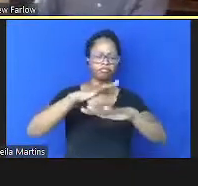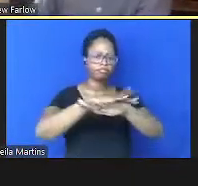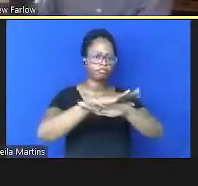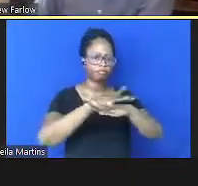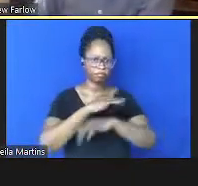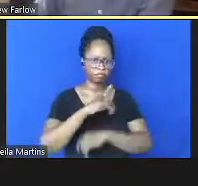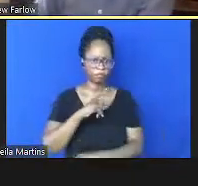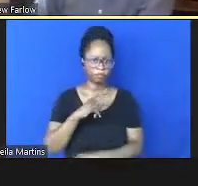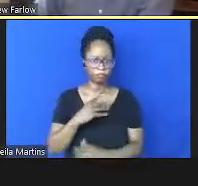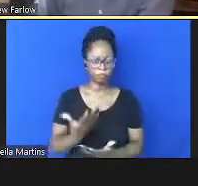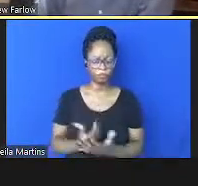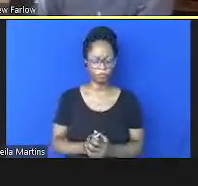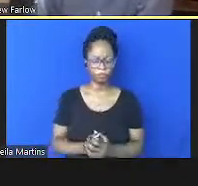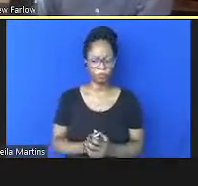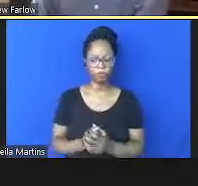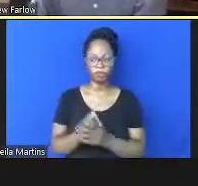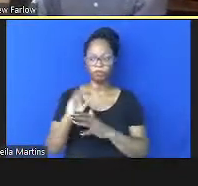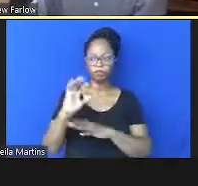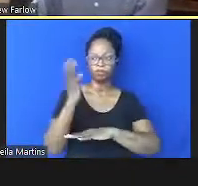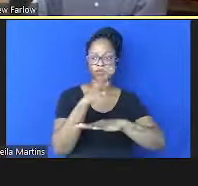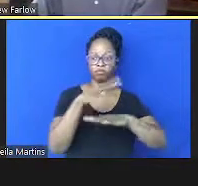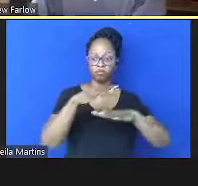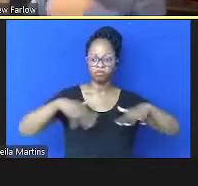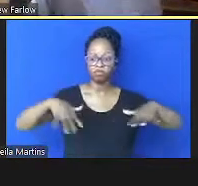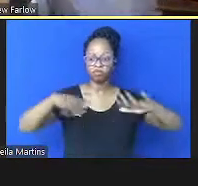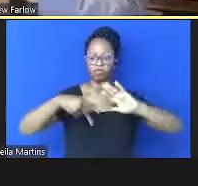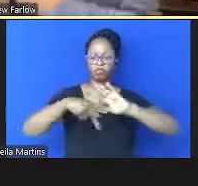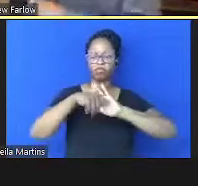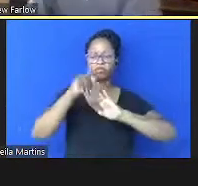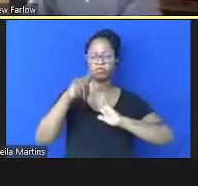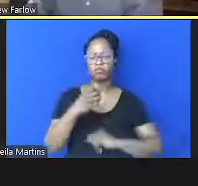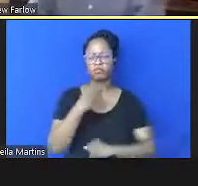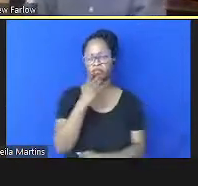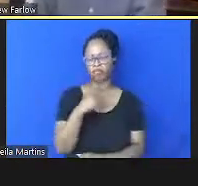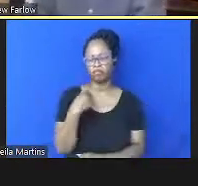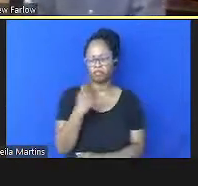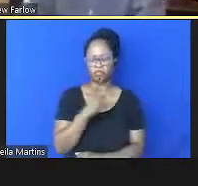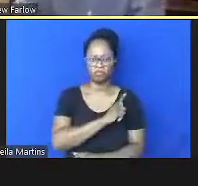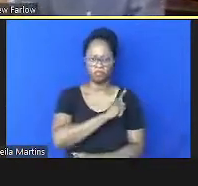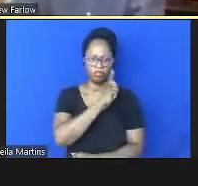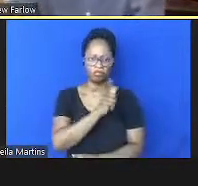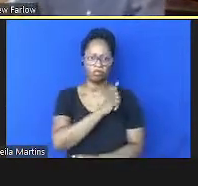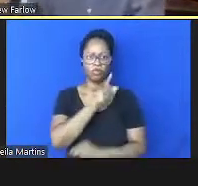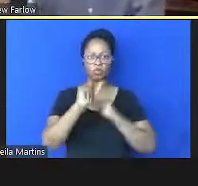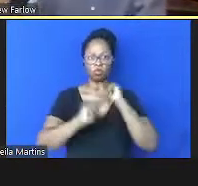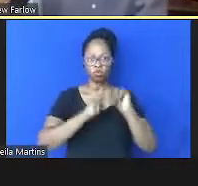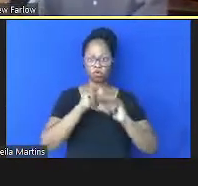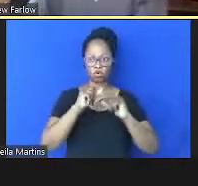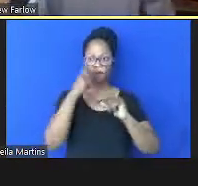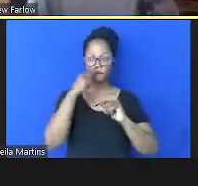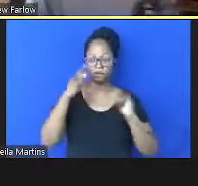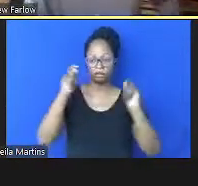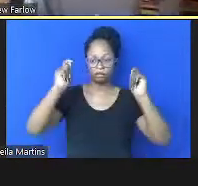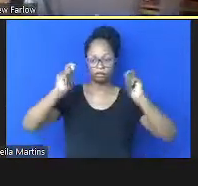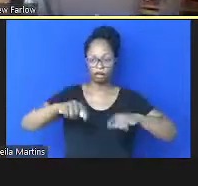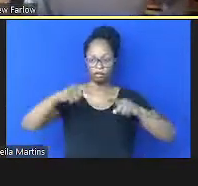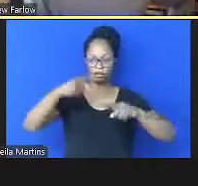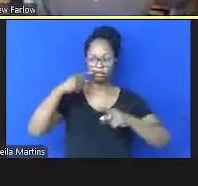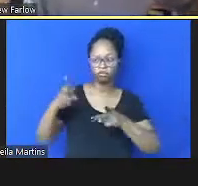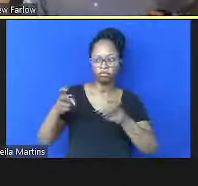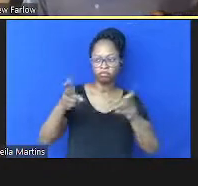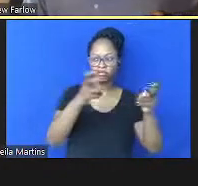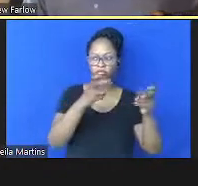e ambientes urbanos é muito bom para a gestão de desastres aqui quando a gente observa o